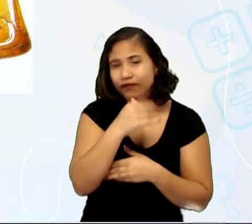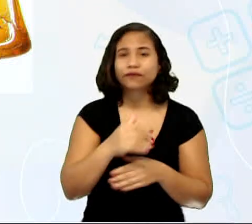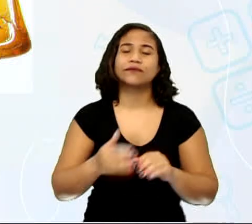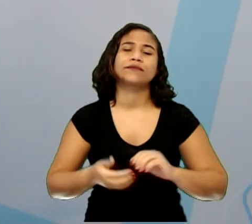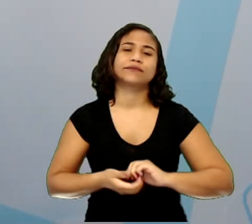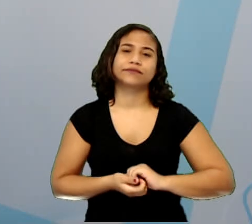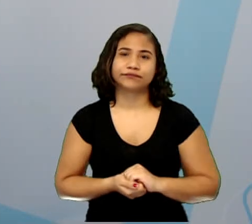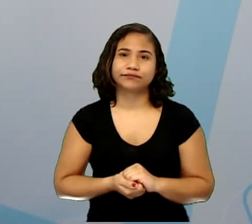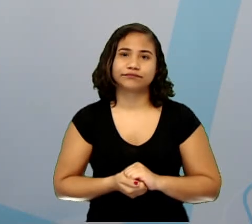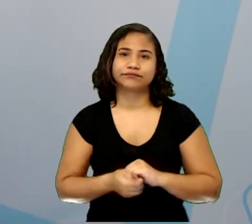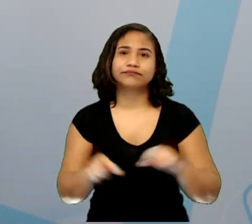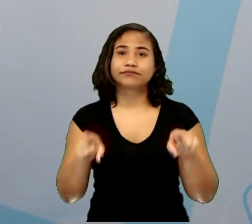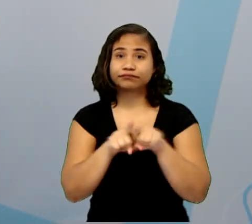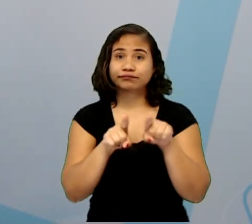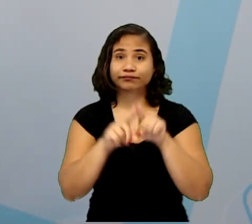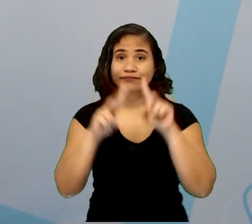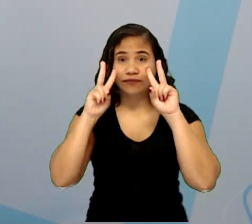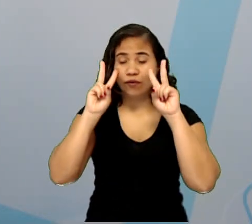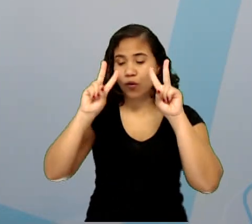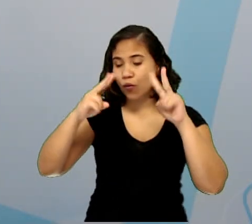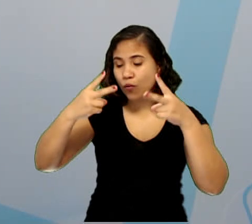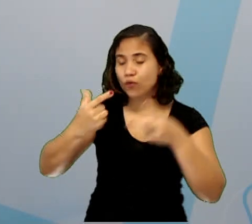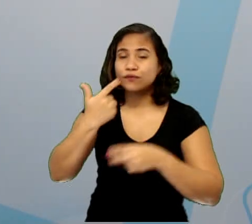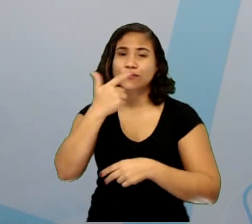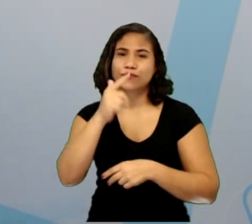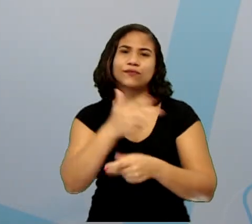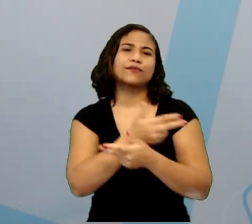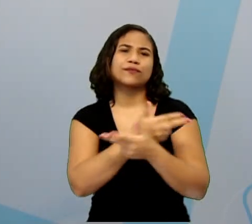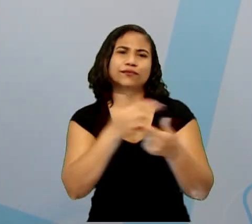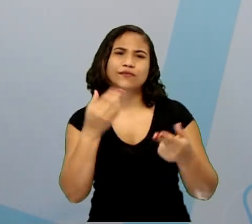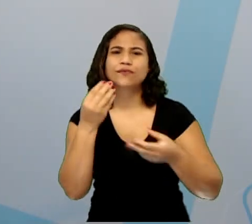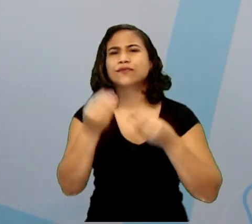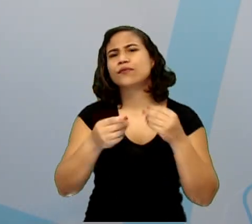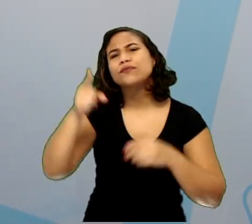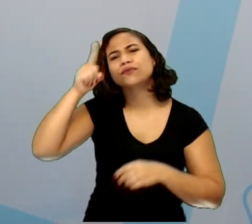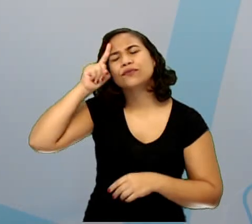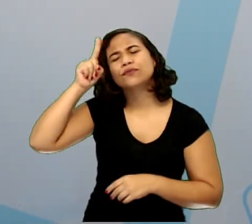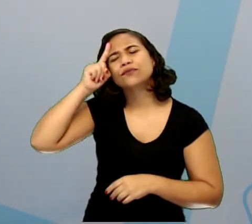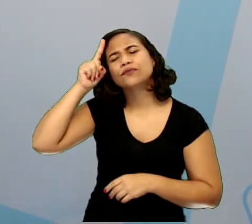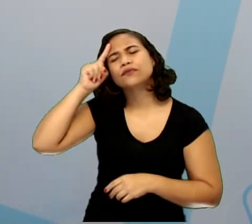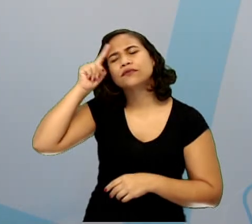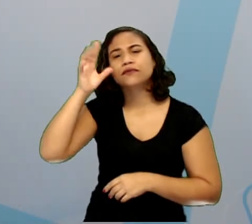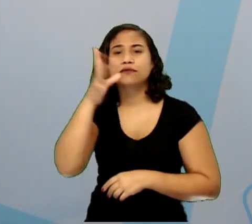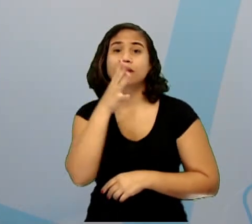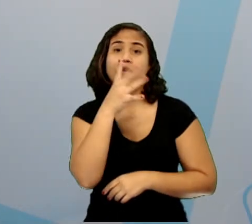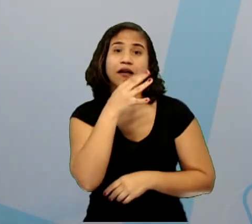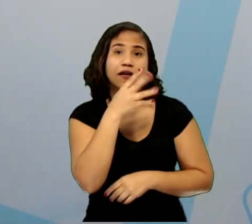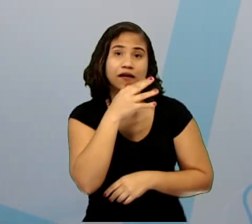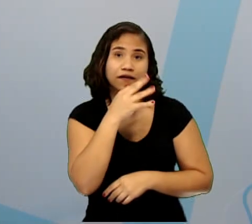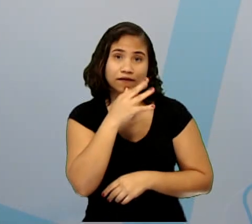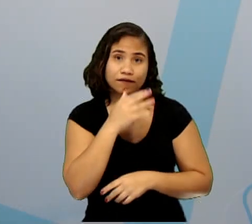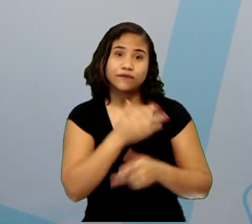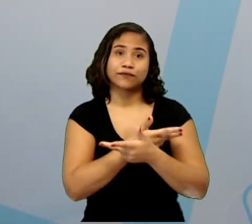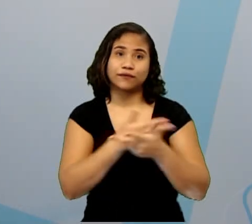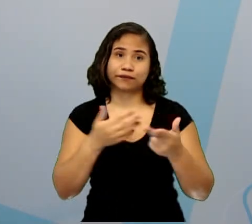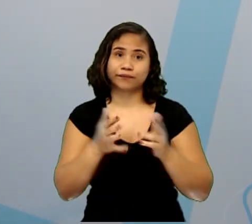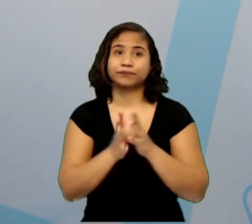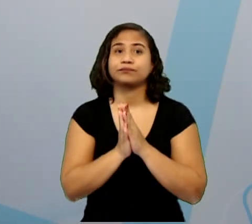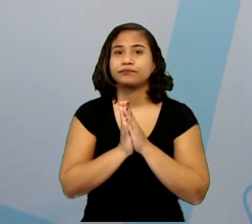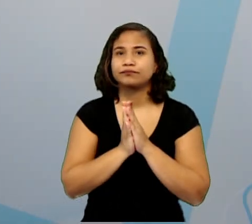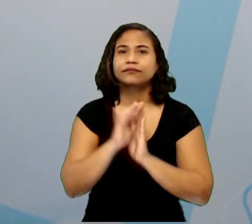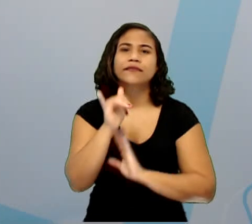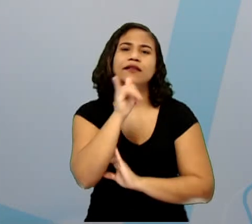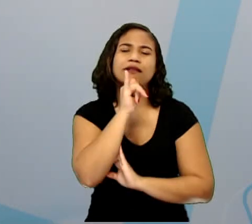Vamos ver no nosso dia a dia também como podemos tardar a decomposição. Pegando